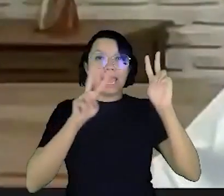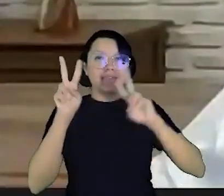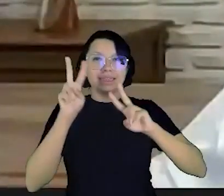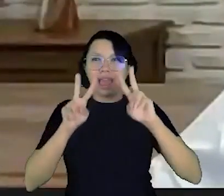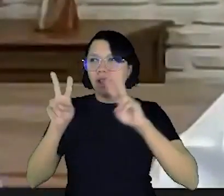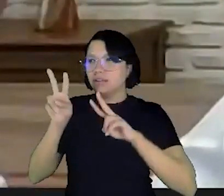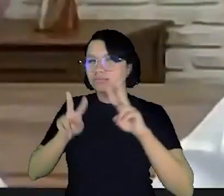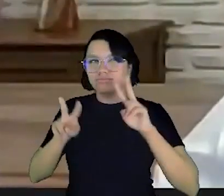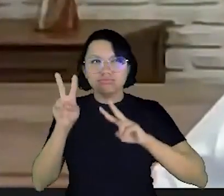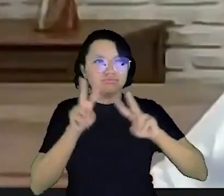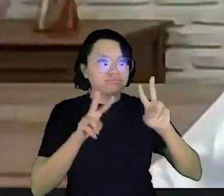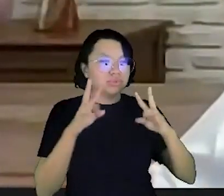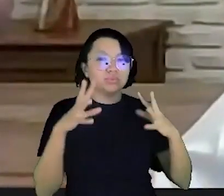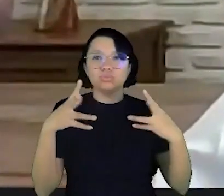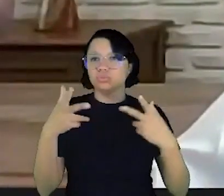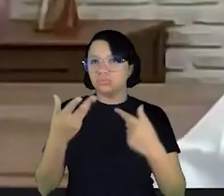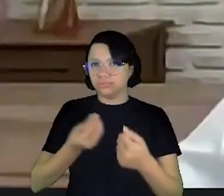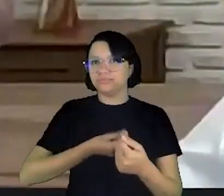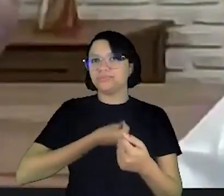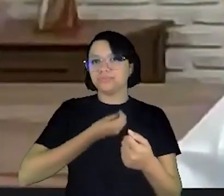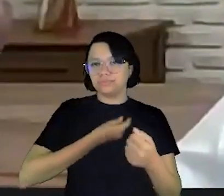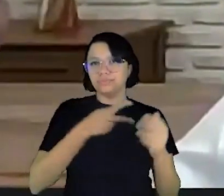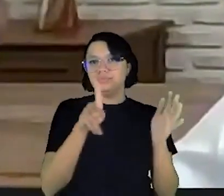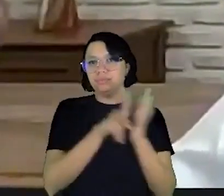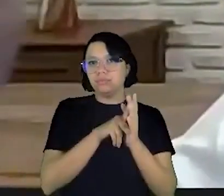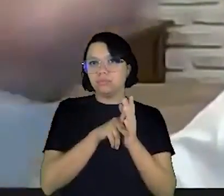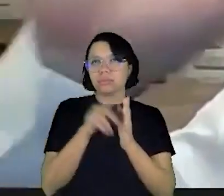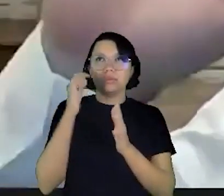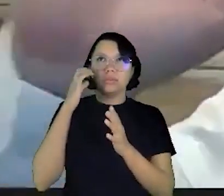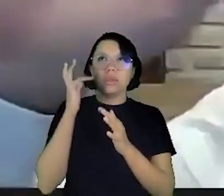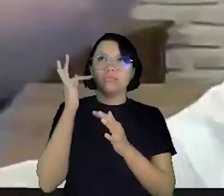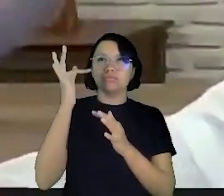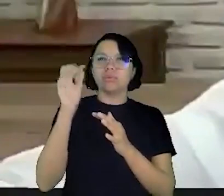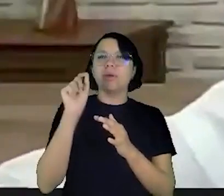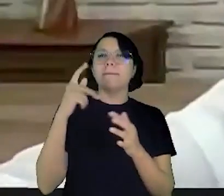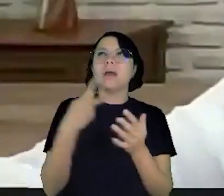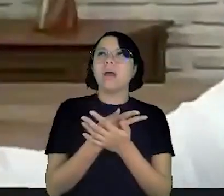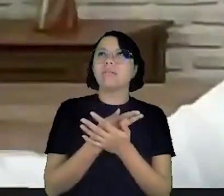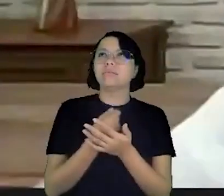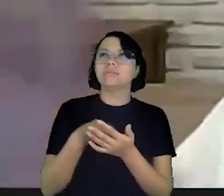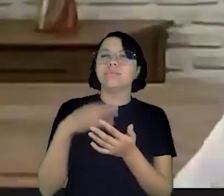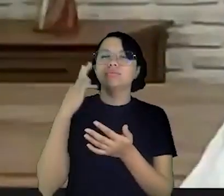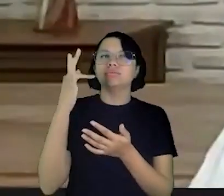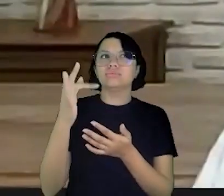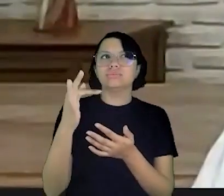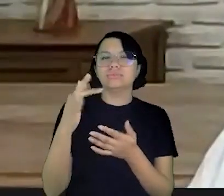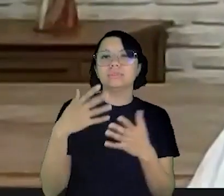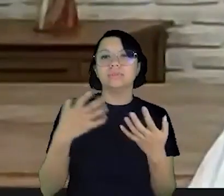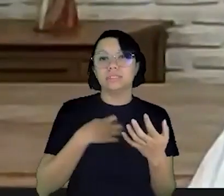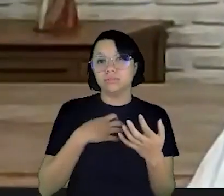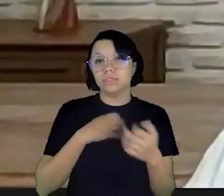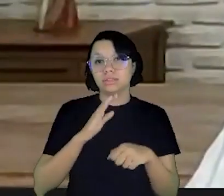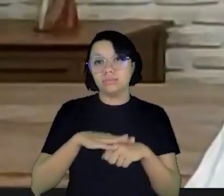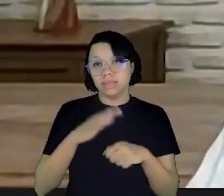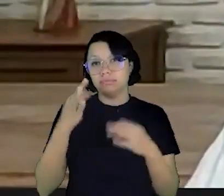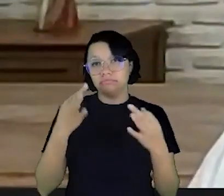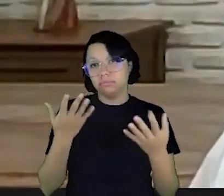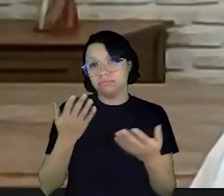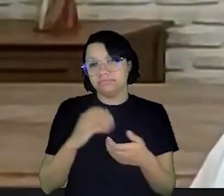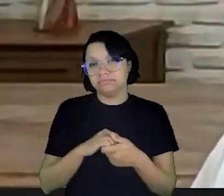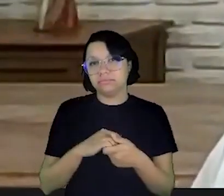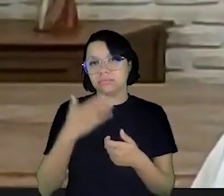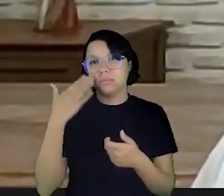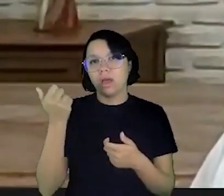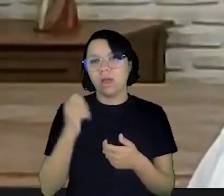análise de avaliação da própria vida e de prospecção do que pode acontecer no meu futuro essa é a